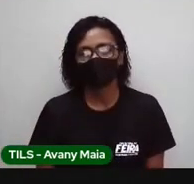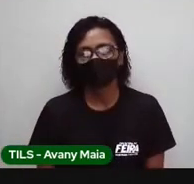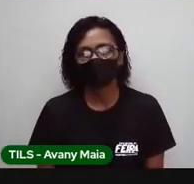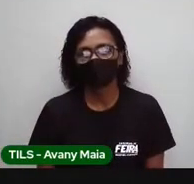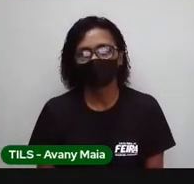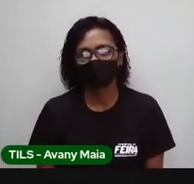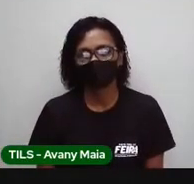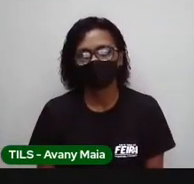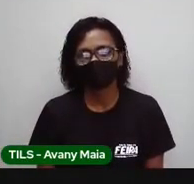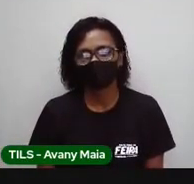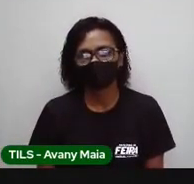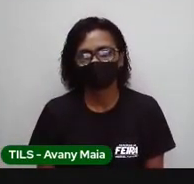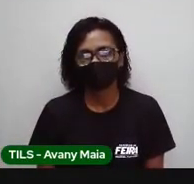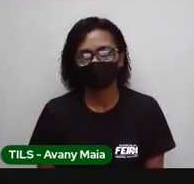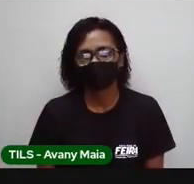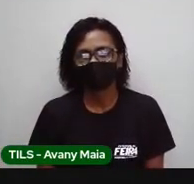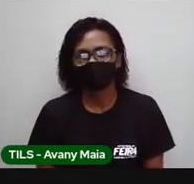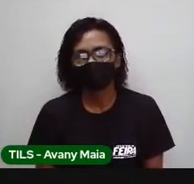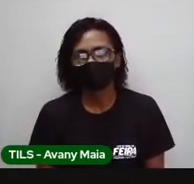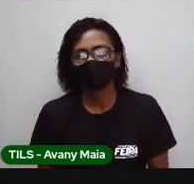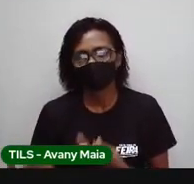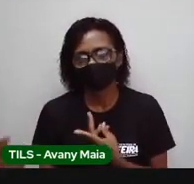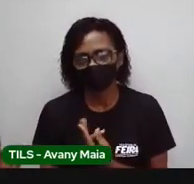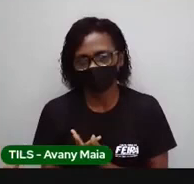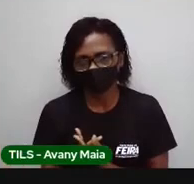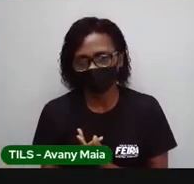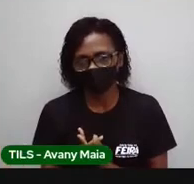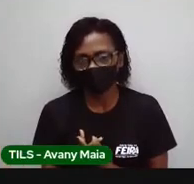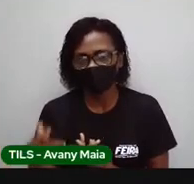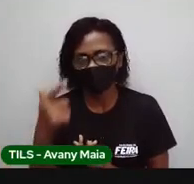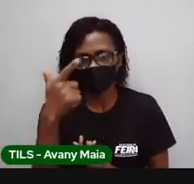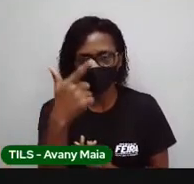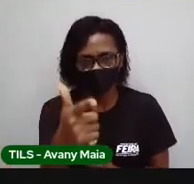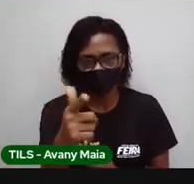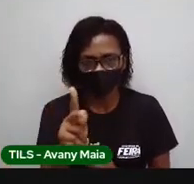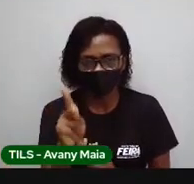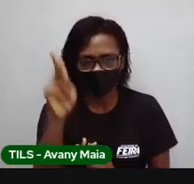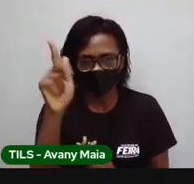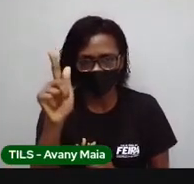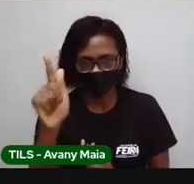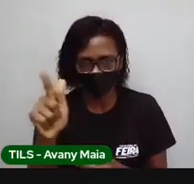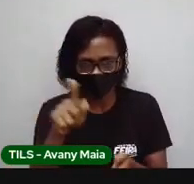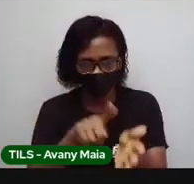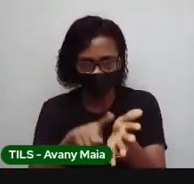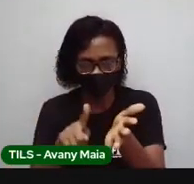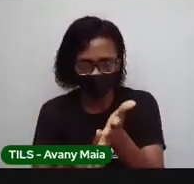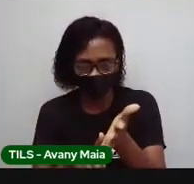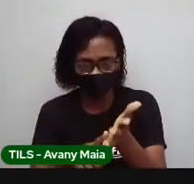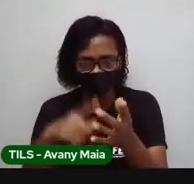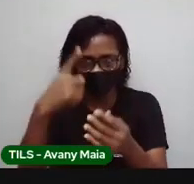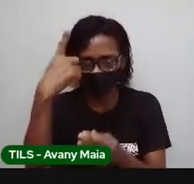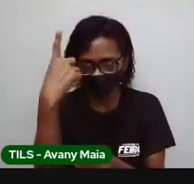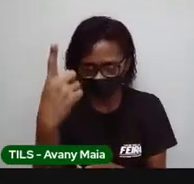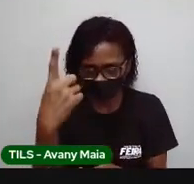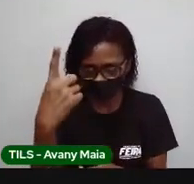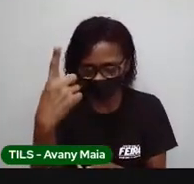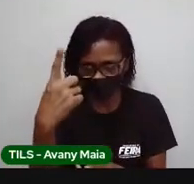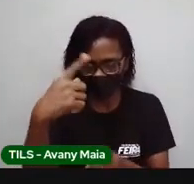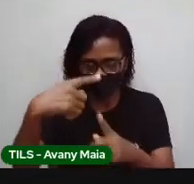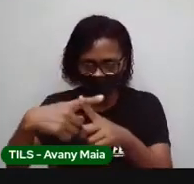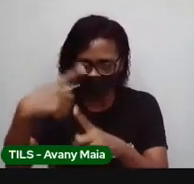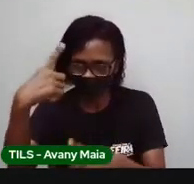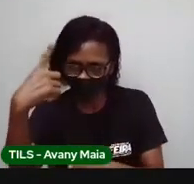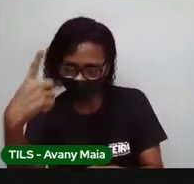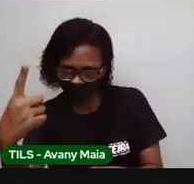Ah, professor. Então, o senhor quer me dizer que se eu tenho alguma coisa em quilograma, para eu mudar para grama,